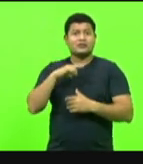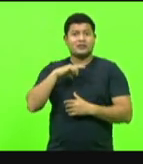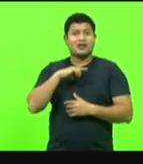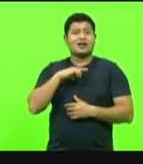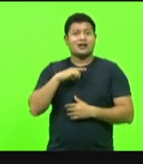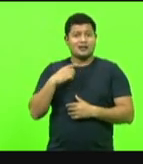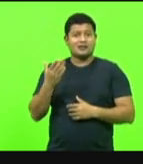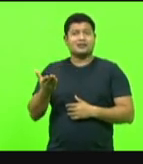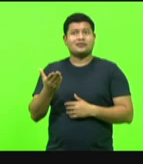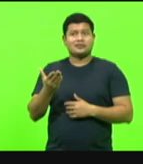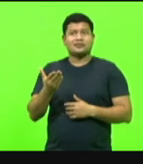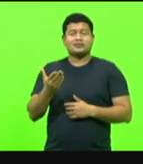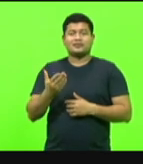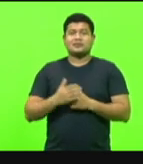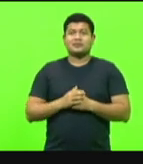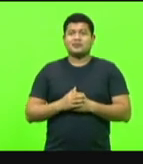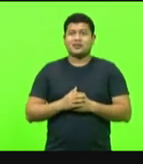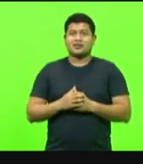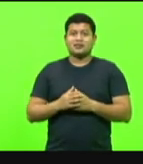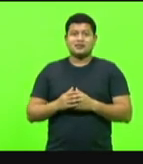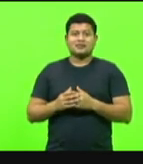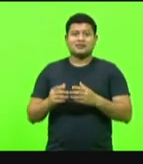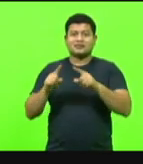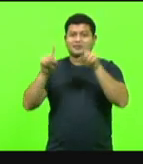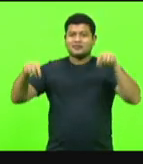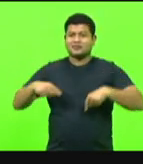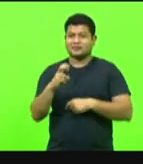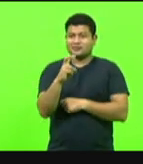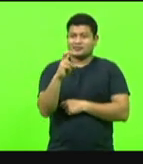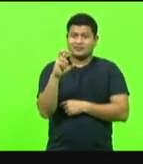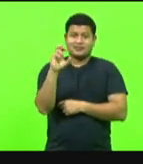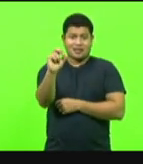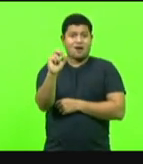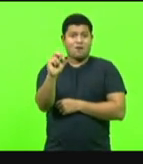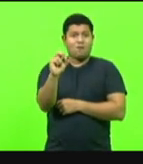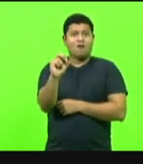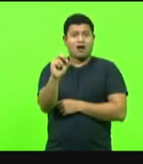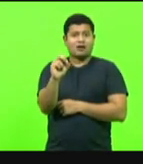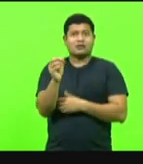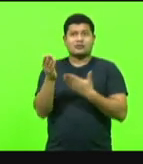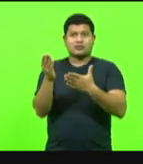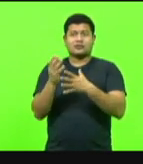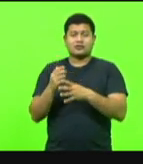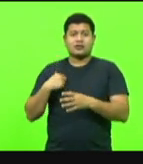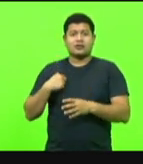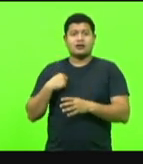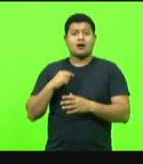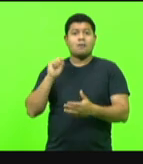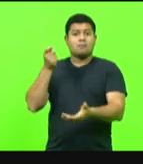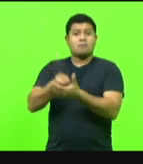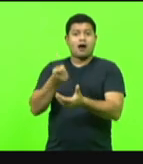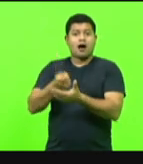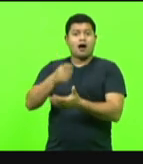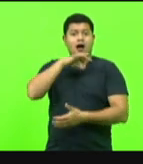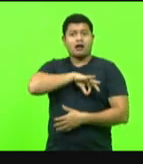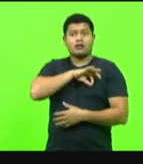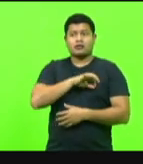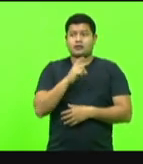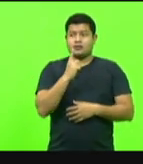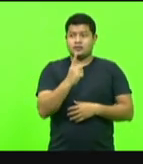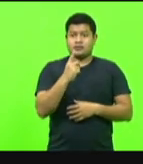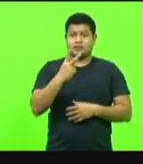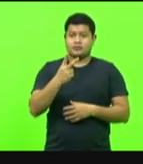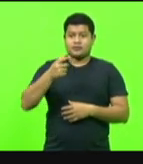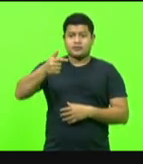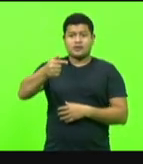aquático, gente. Pode passar. 50 funcionários, uma folha mensal de 127 mil